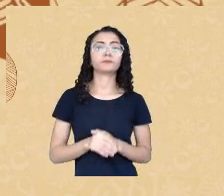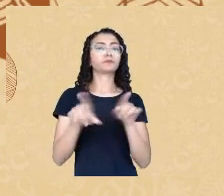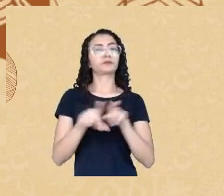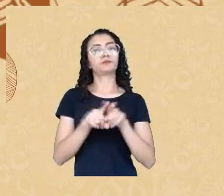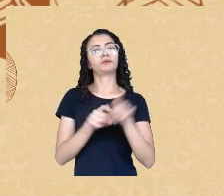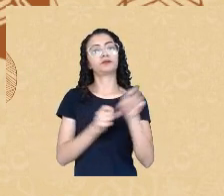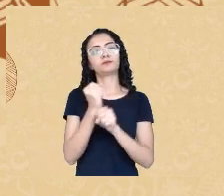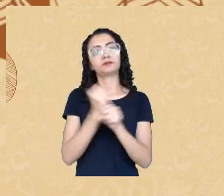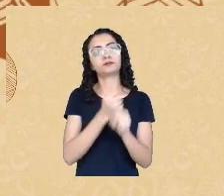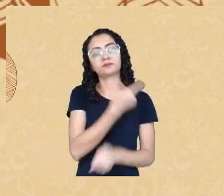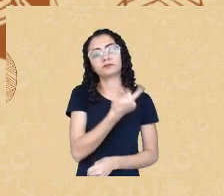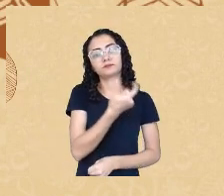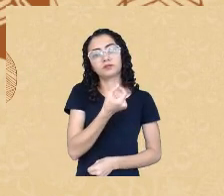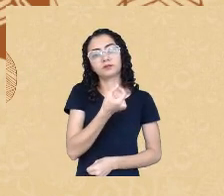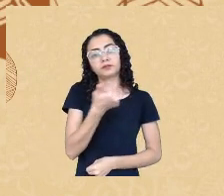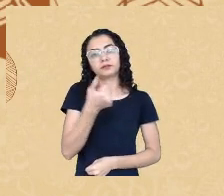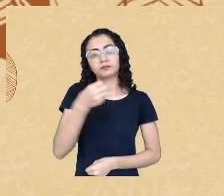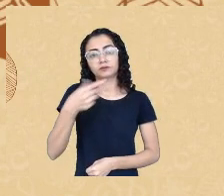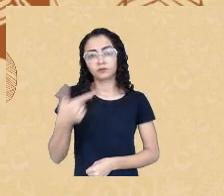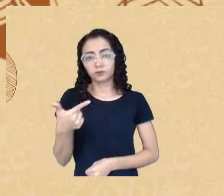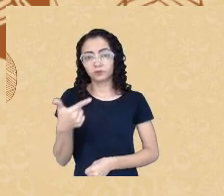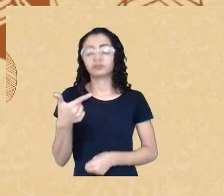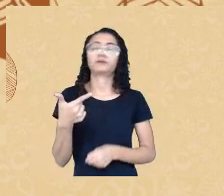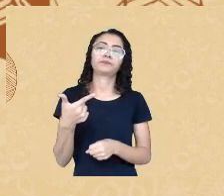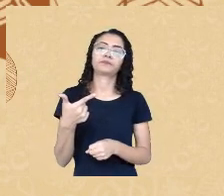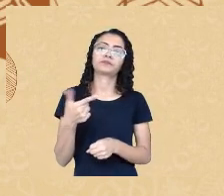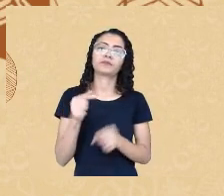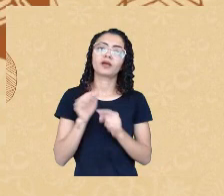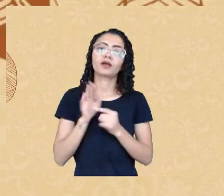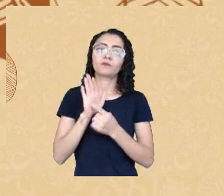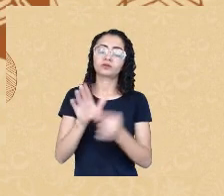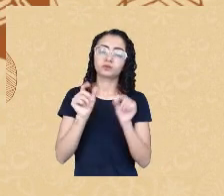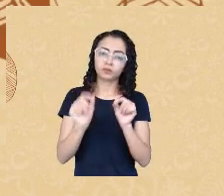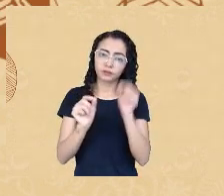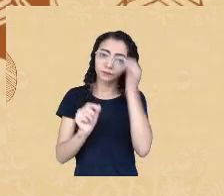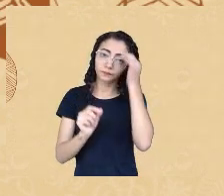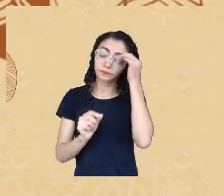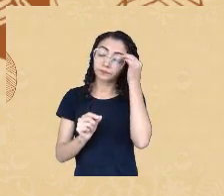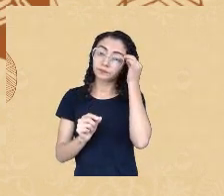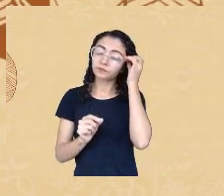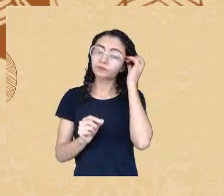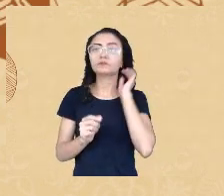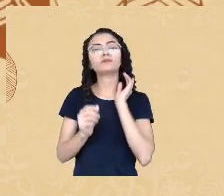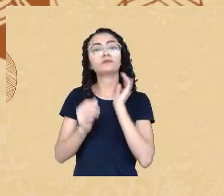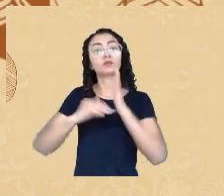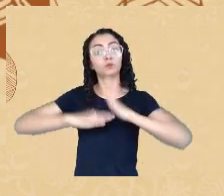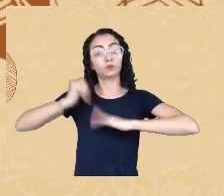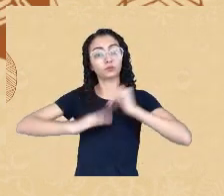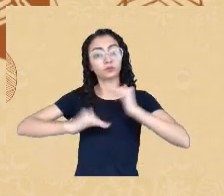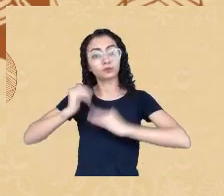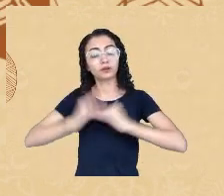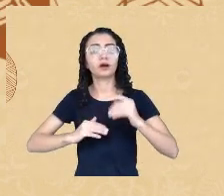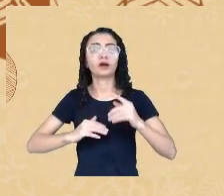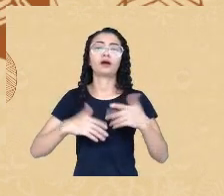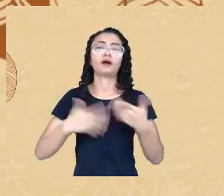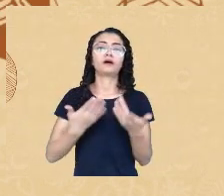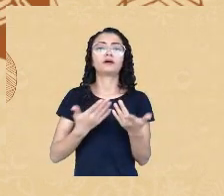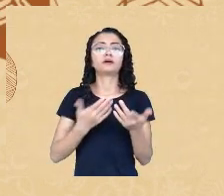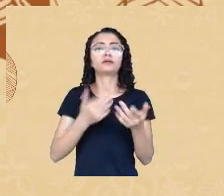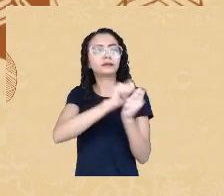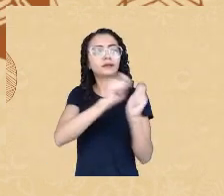é que a psicóloga ou o psicólogo, na produção, na validação, tradução, adaptação,